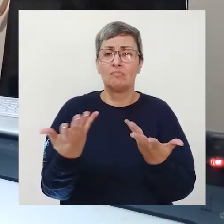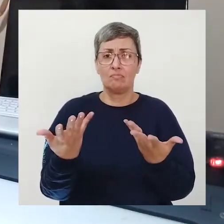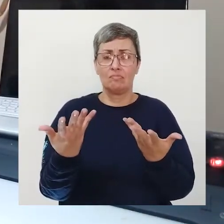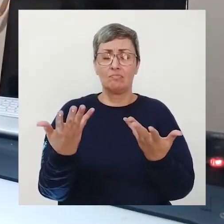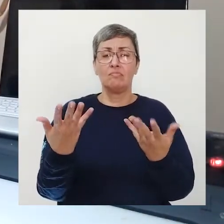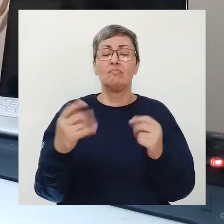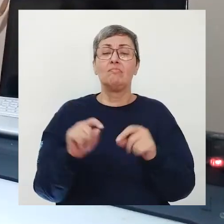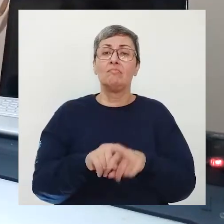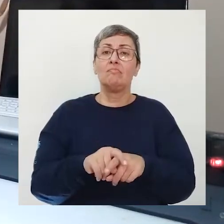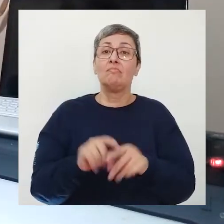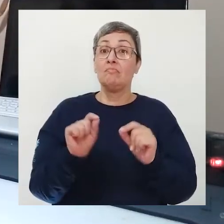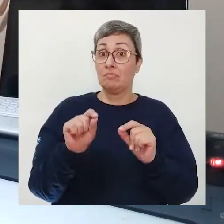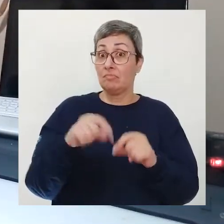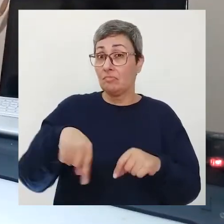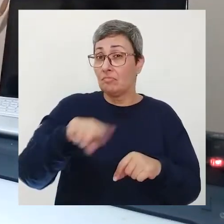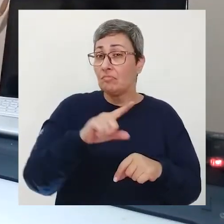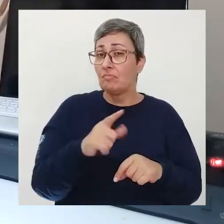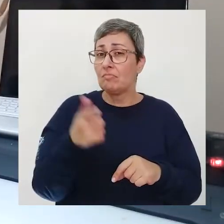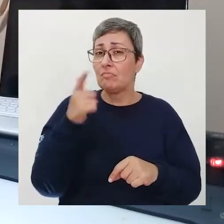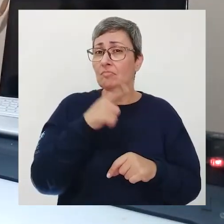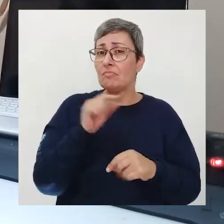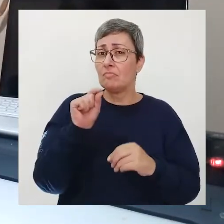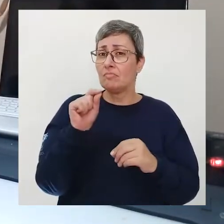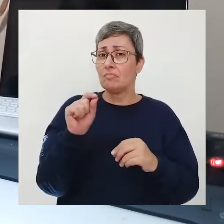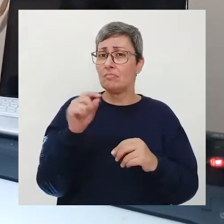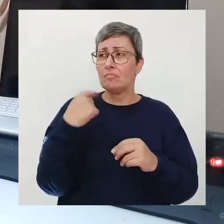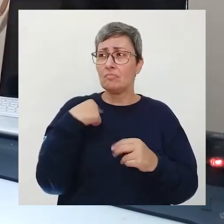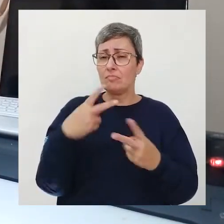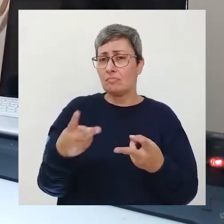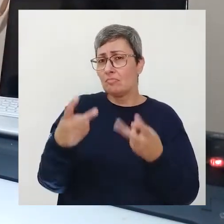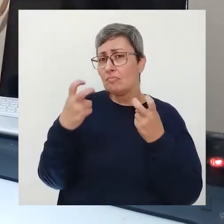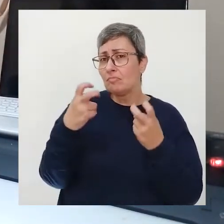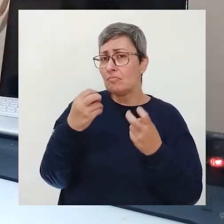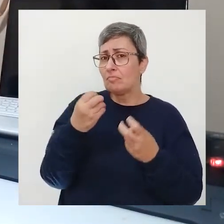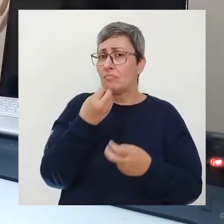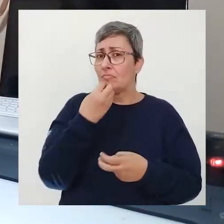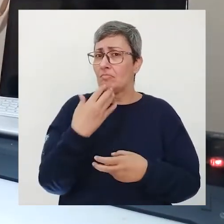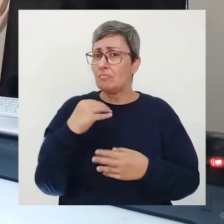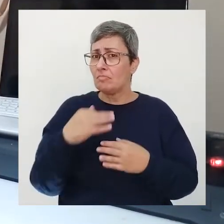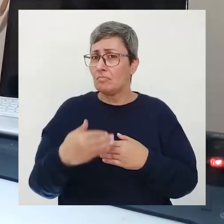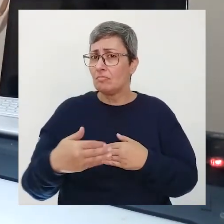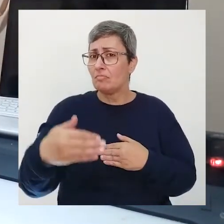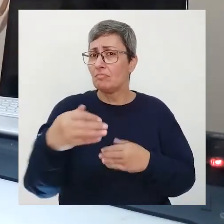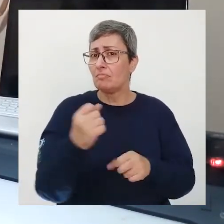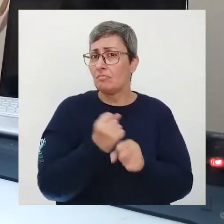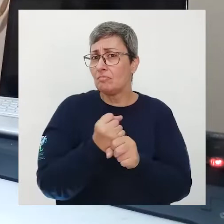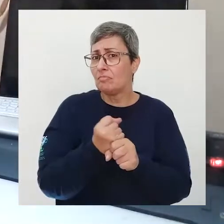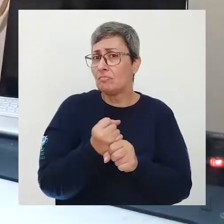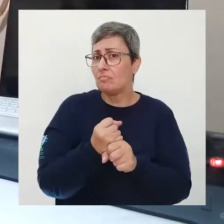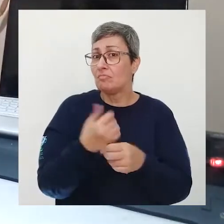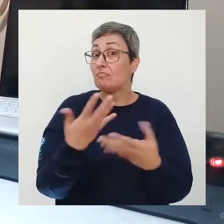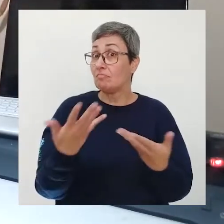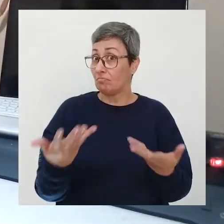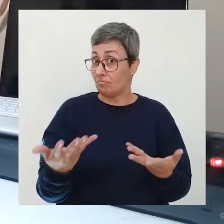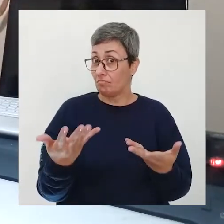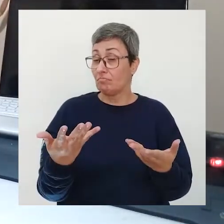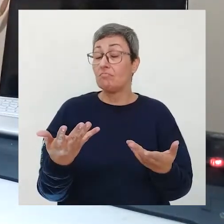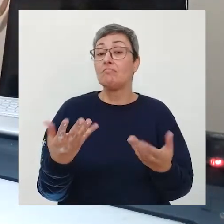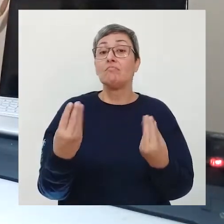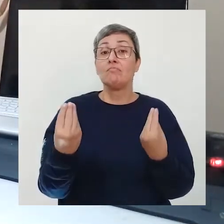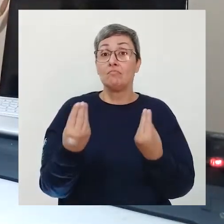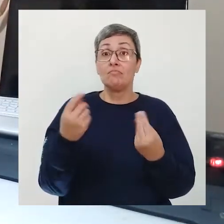consegue se ver bem daqui a alguns anos pois é é uma pergunta muito